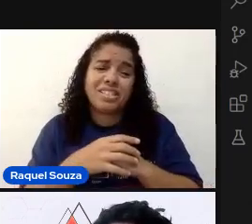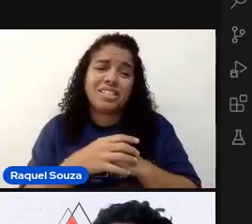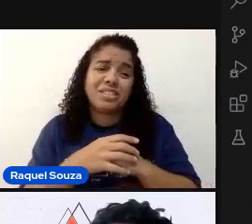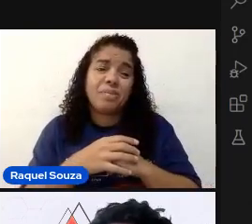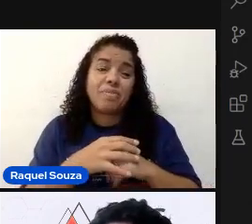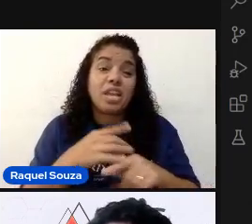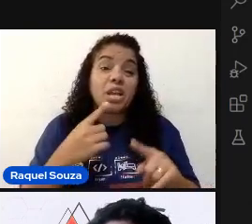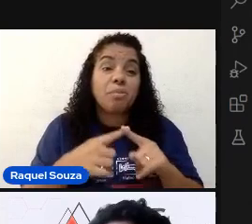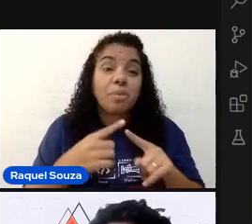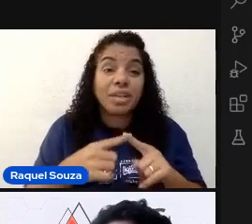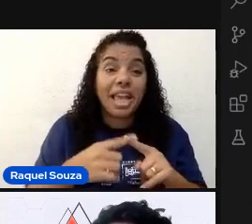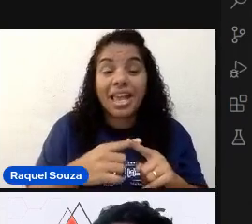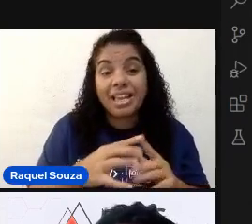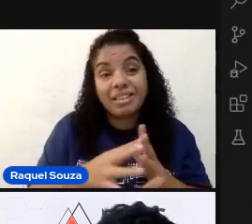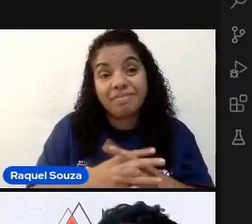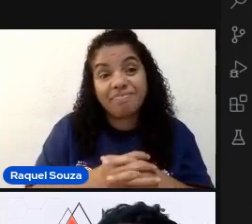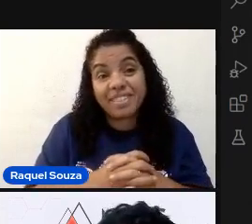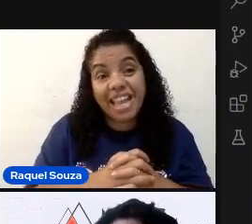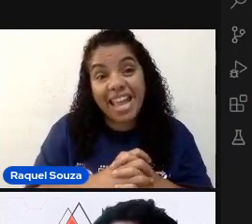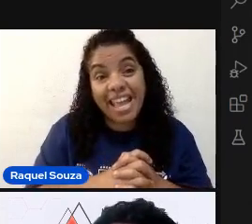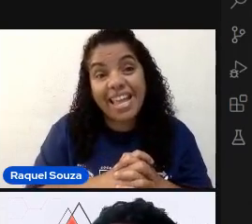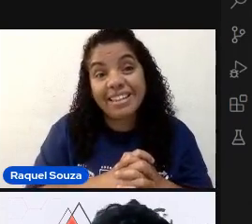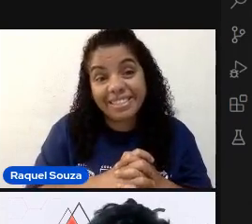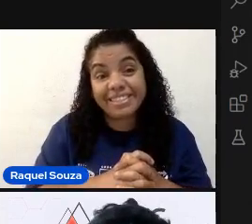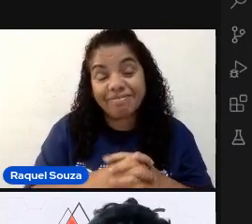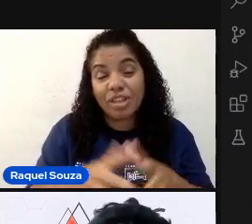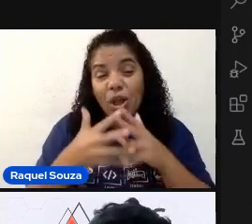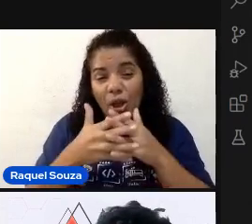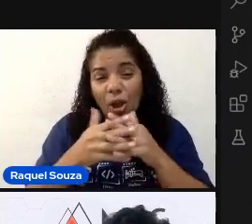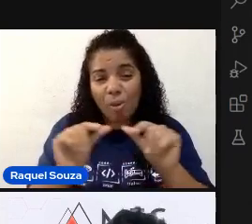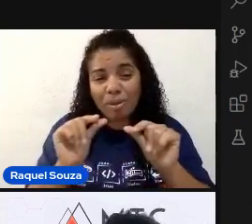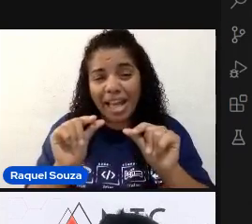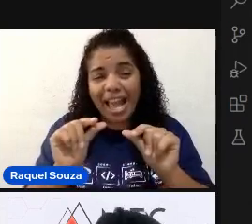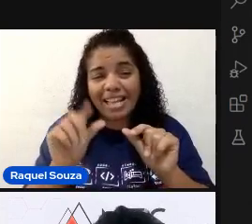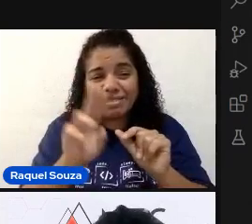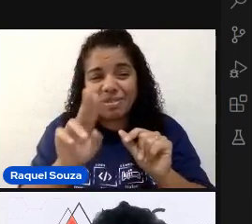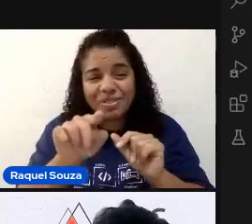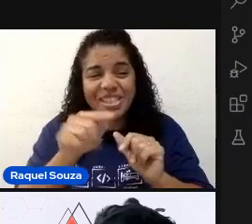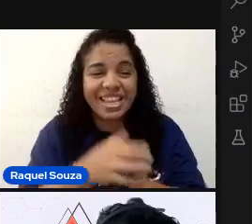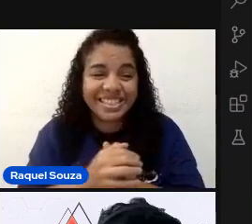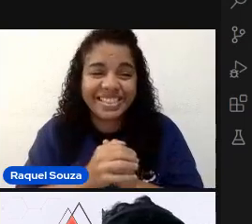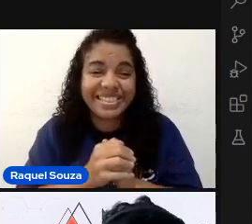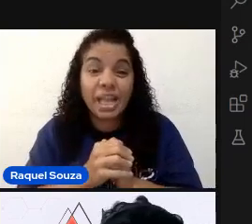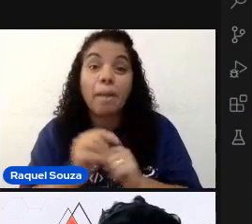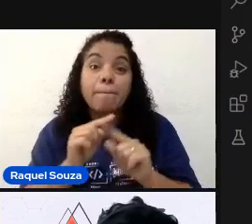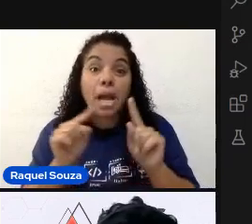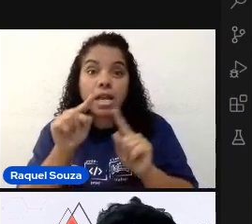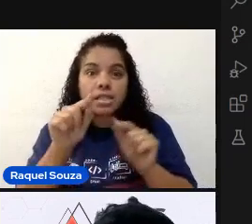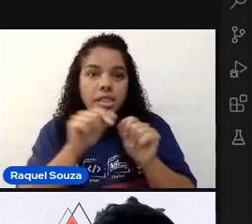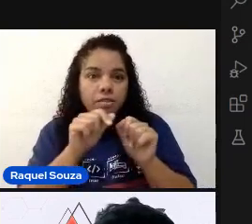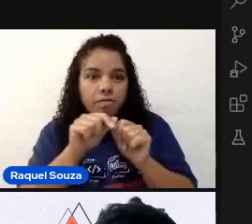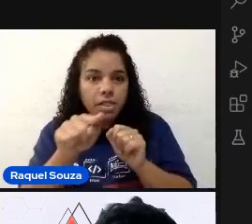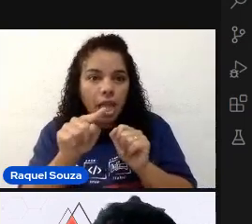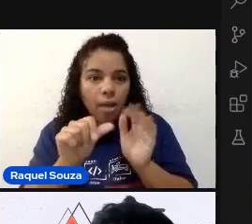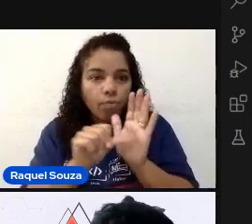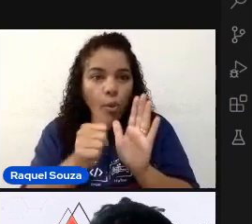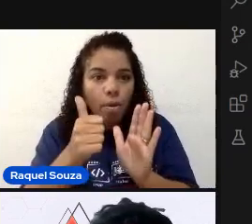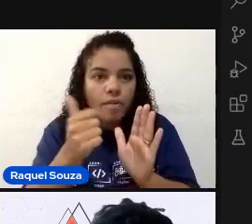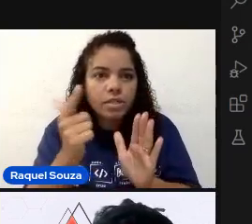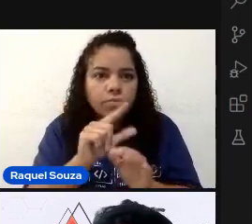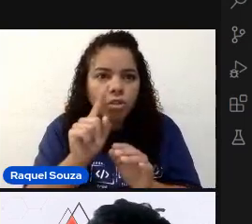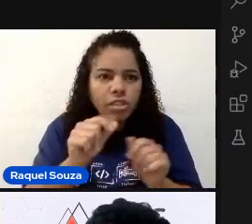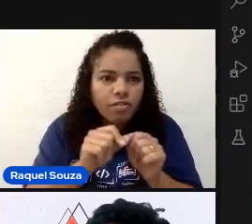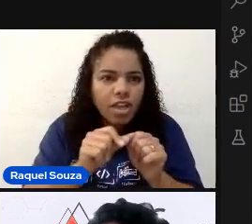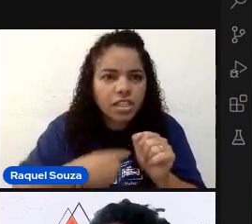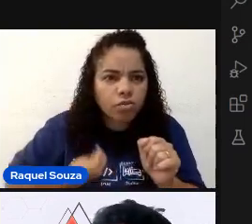bem complicado de usar mesmo. Mas você fazendo ele uma vez funcionar. Eu imagino que as